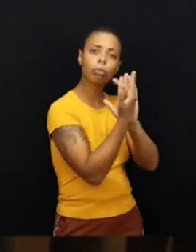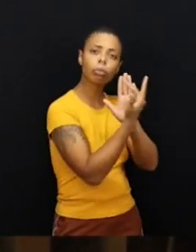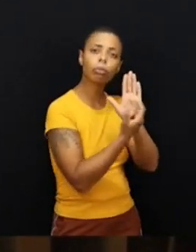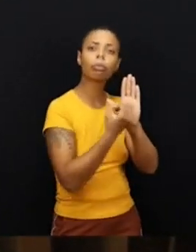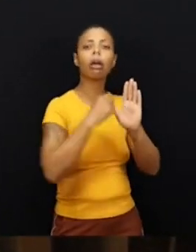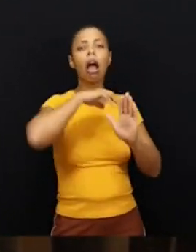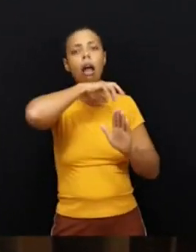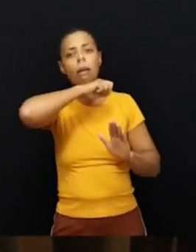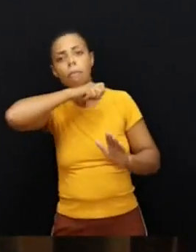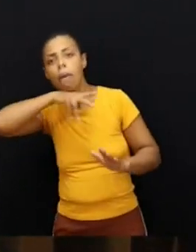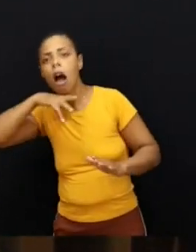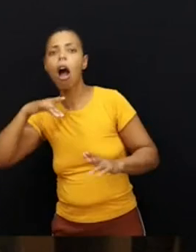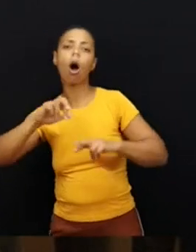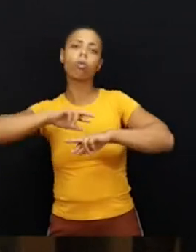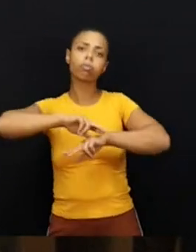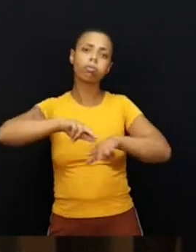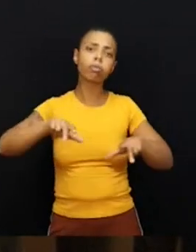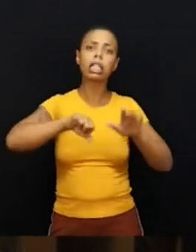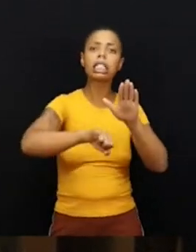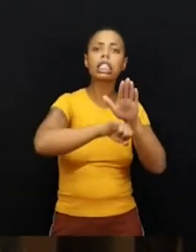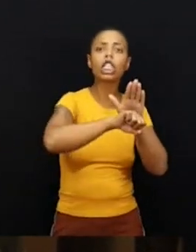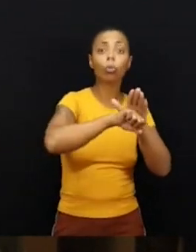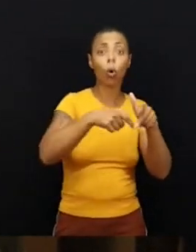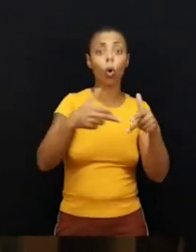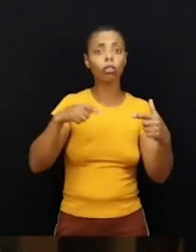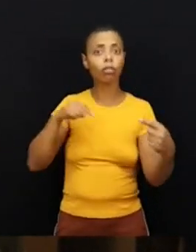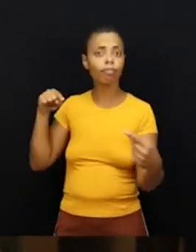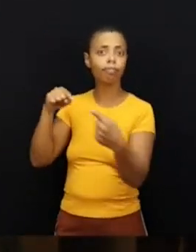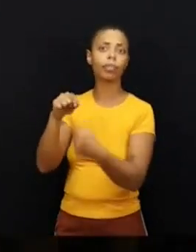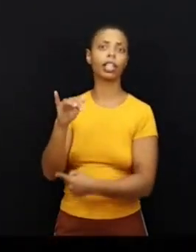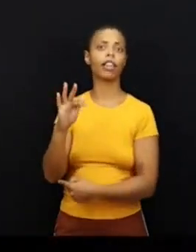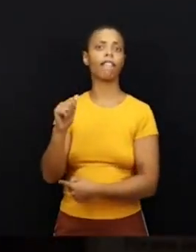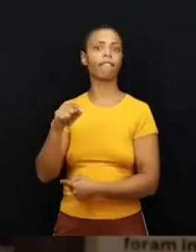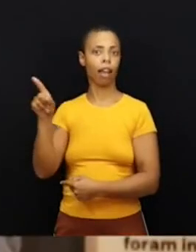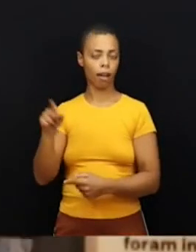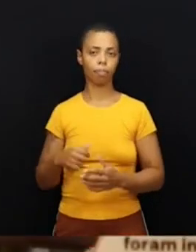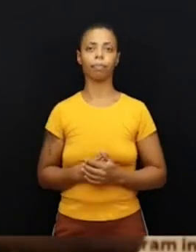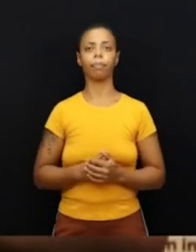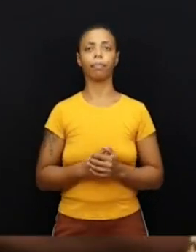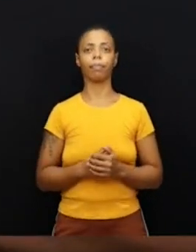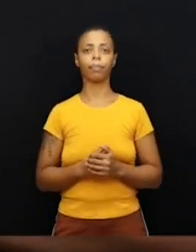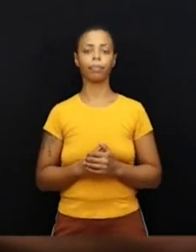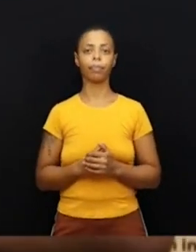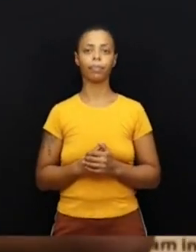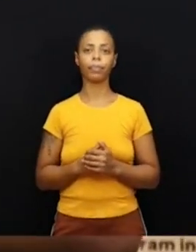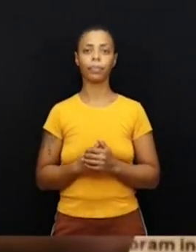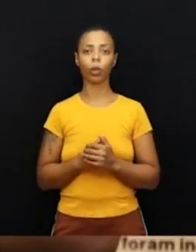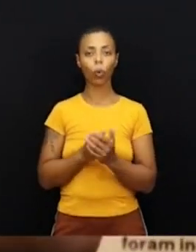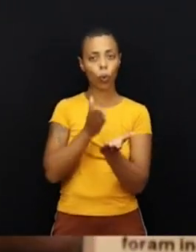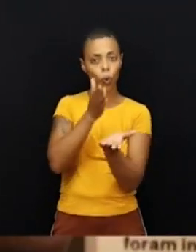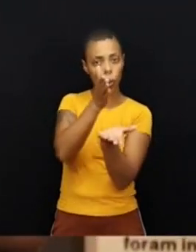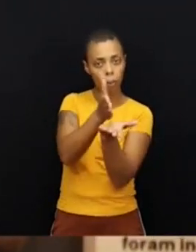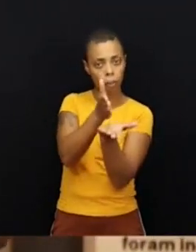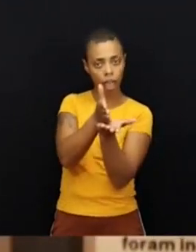de símbolos que estão relacionados à Ifá. A parte central,